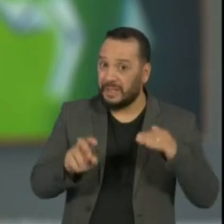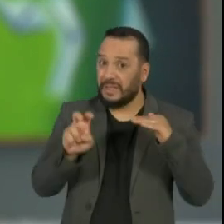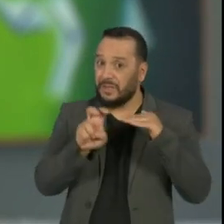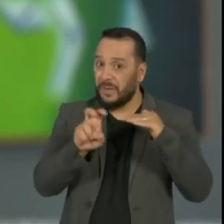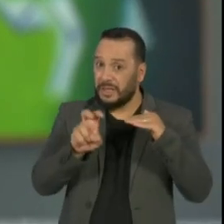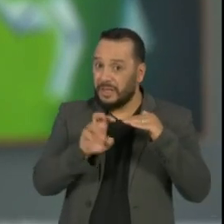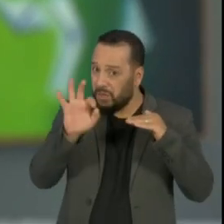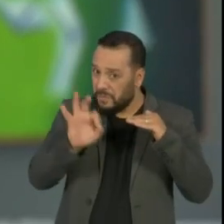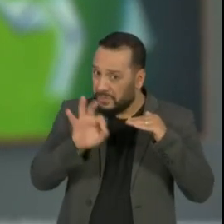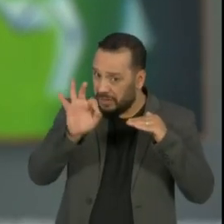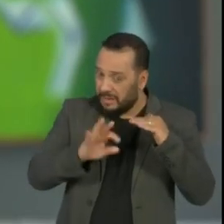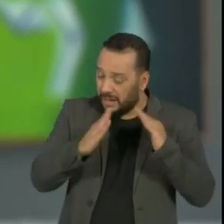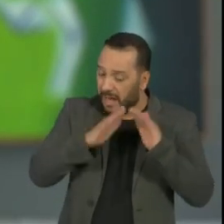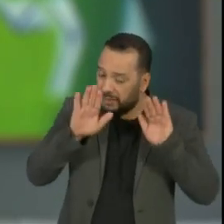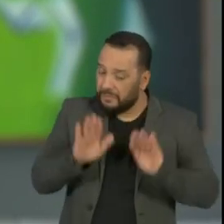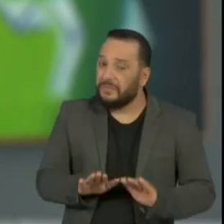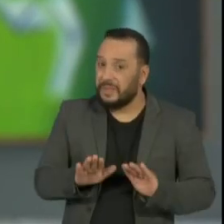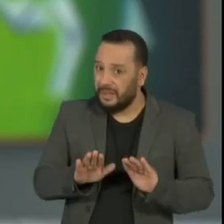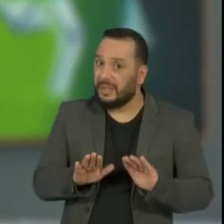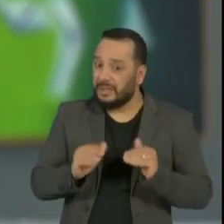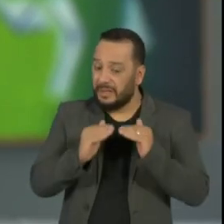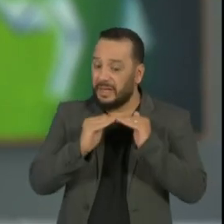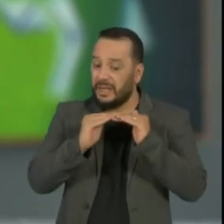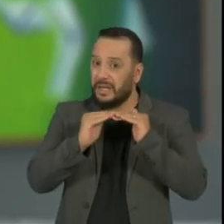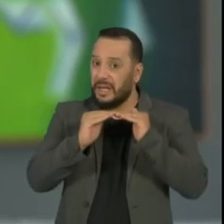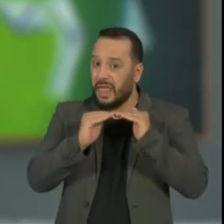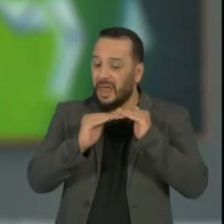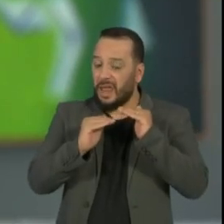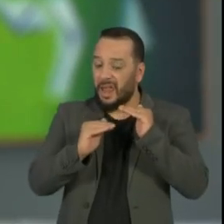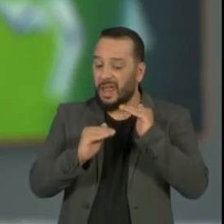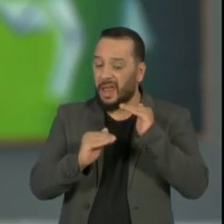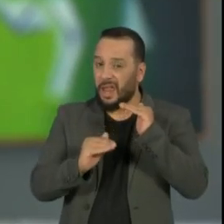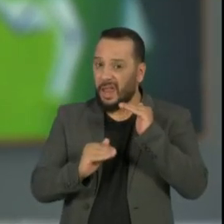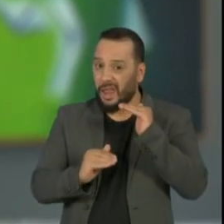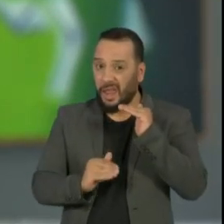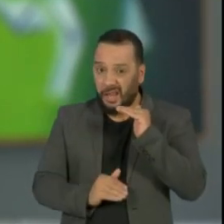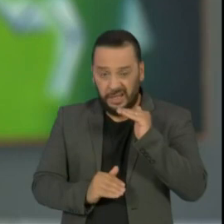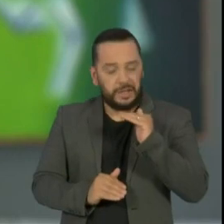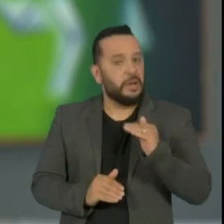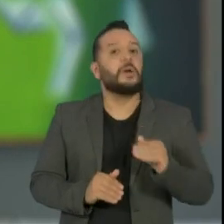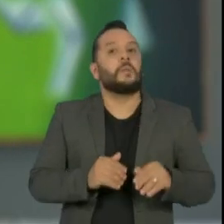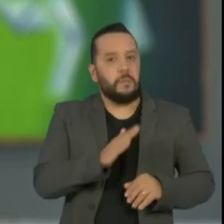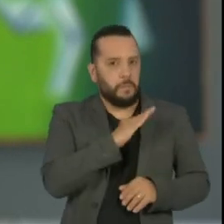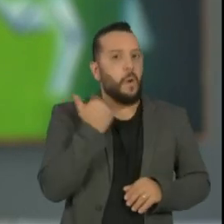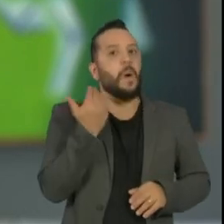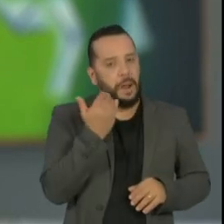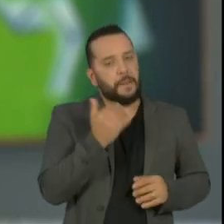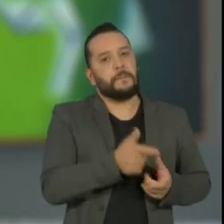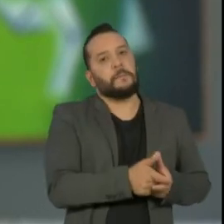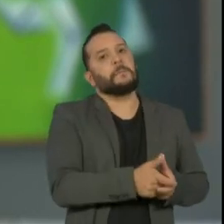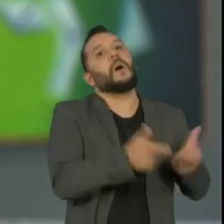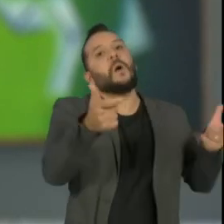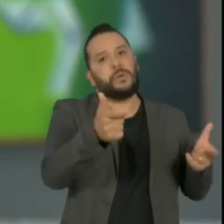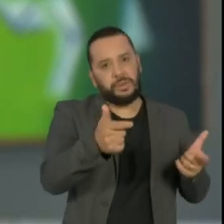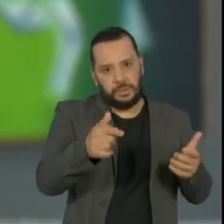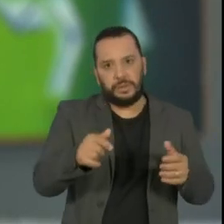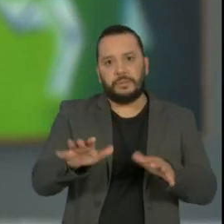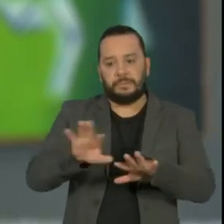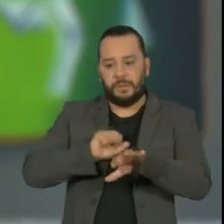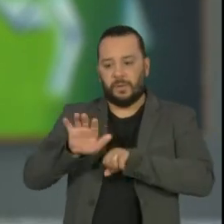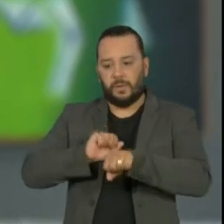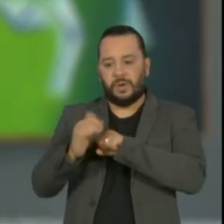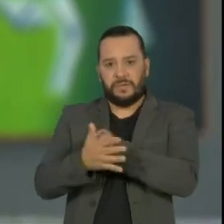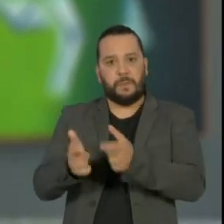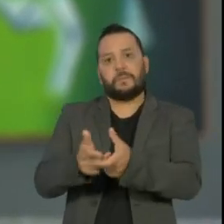de adesão à quarentena, no mínimo. Se esses números não forem atingidos, o número de casos aqui em São Paulo